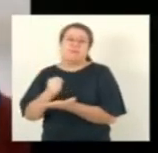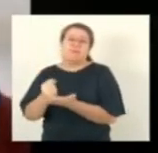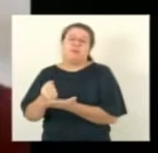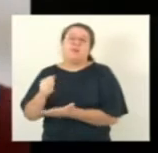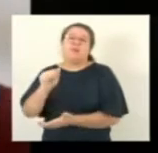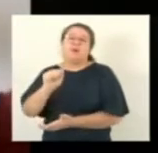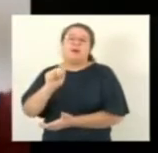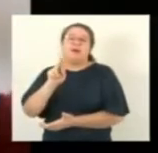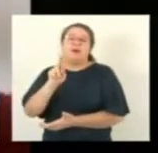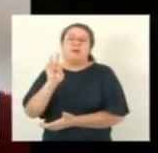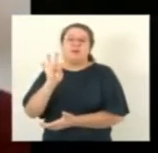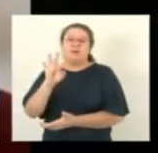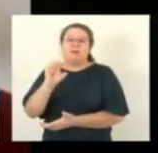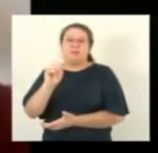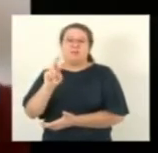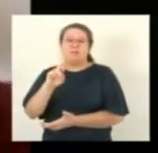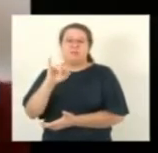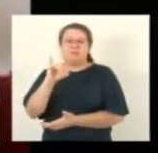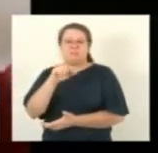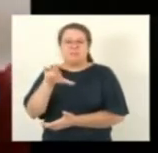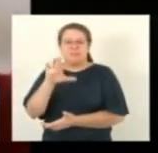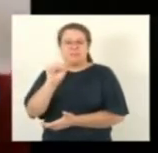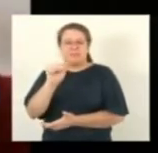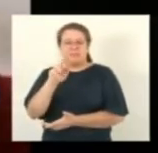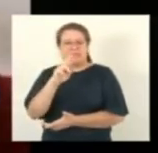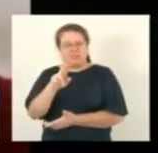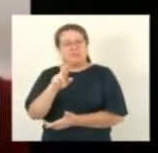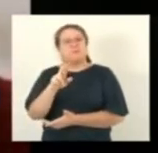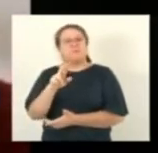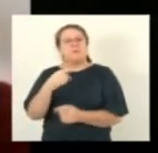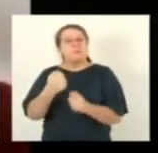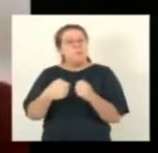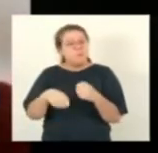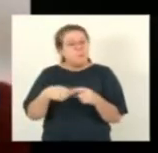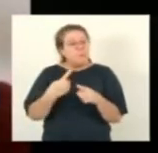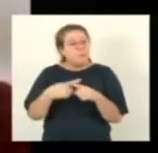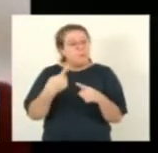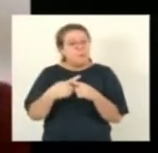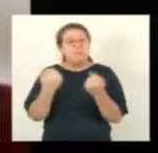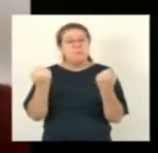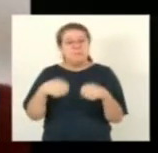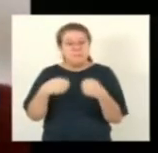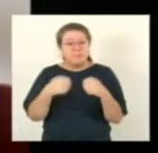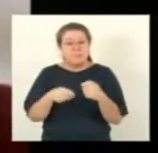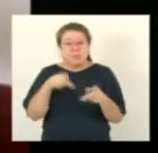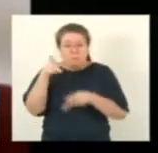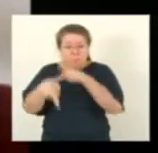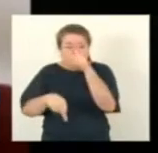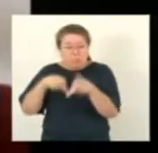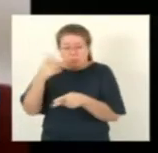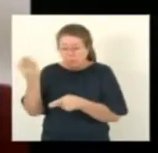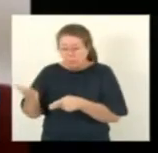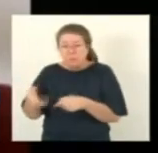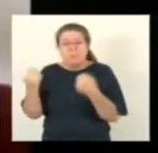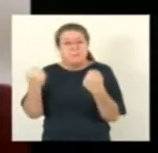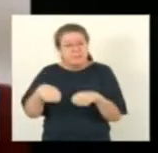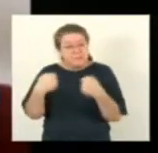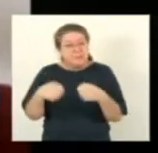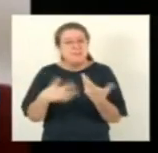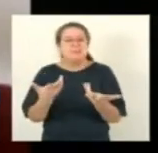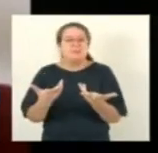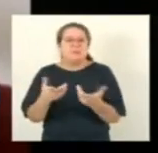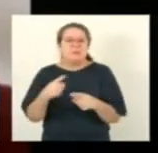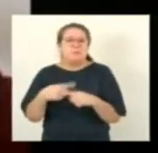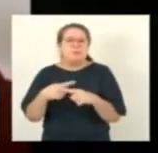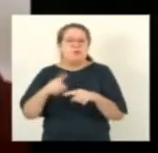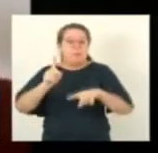aparelho que já está fazendo com que o povo lá de Iguaçuí e o povo da Santa Casa olhando aquele aparelho sem funcionar